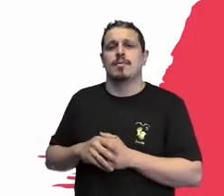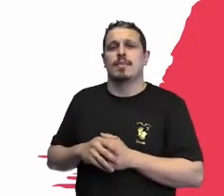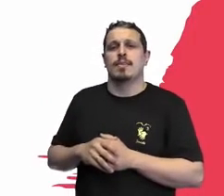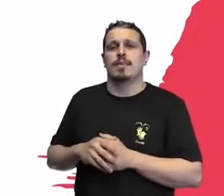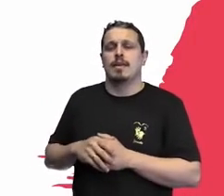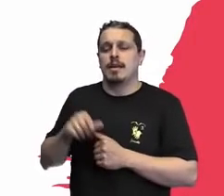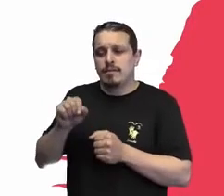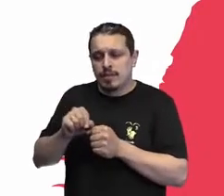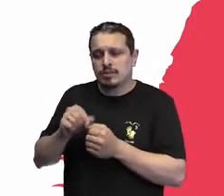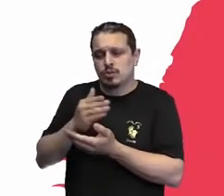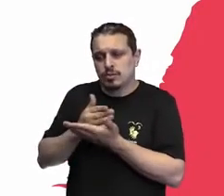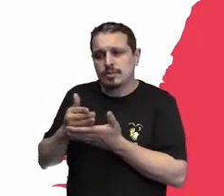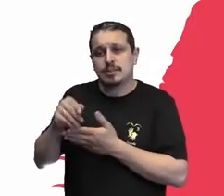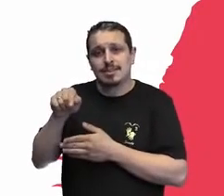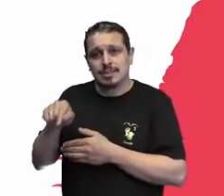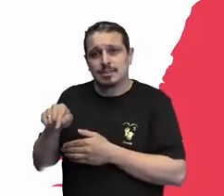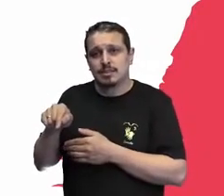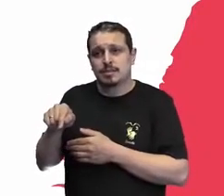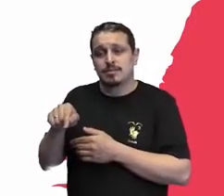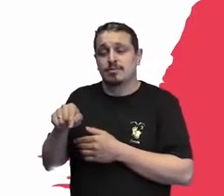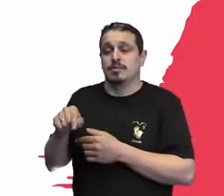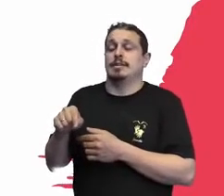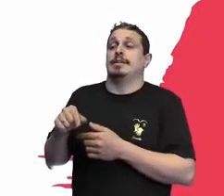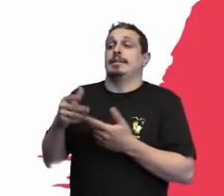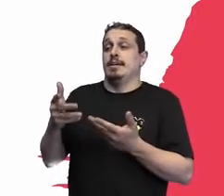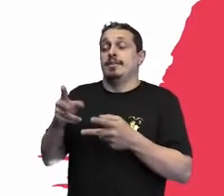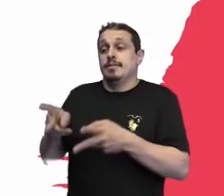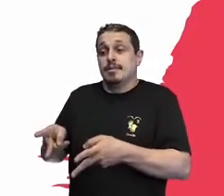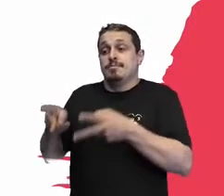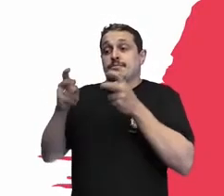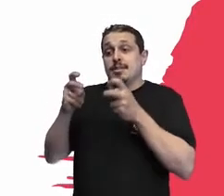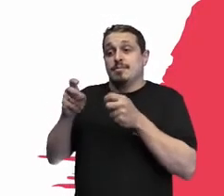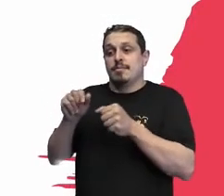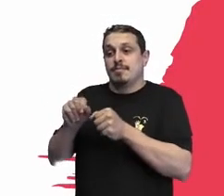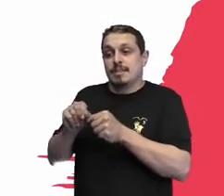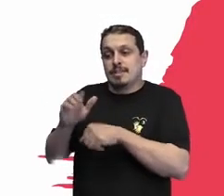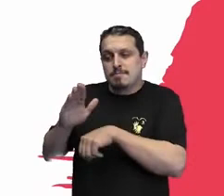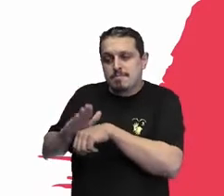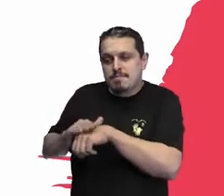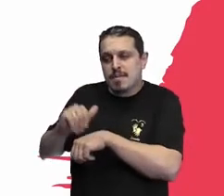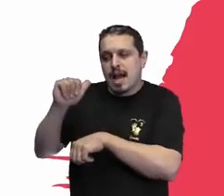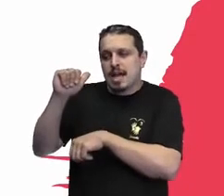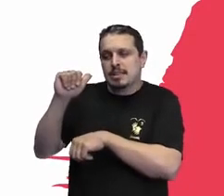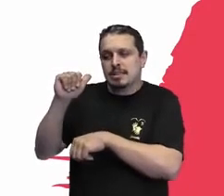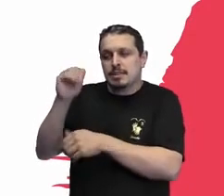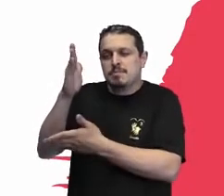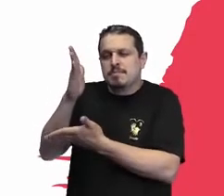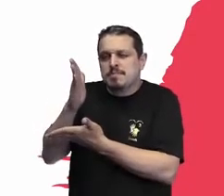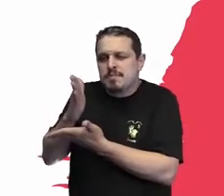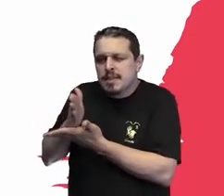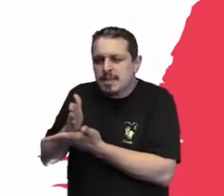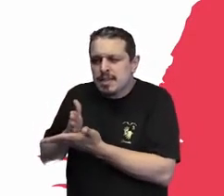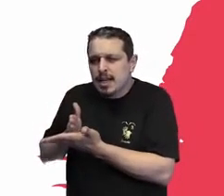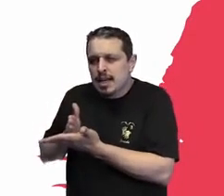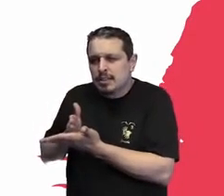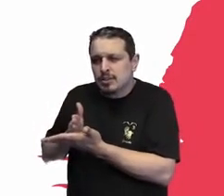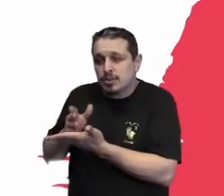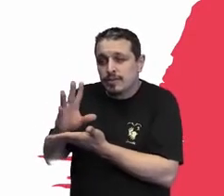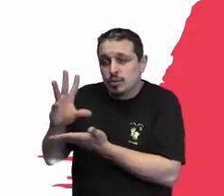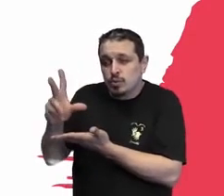segundo, quando eu me dei conta, metade da plateia eram jovens adultos com síndrome de Down. Foi um momento para mim